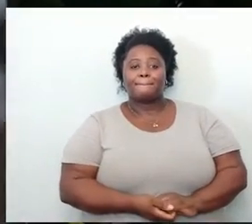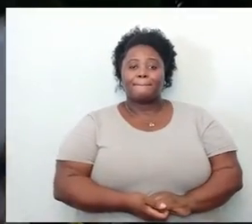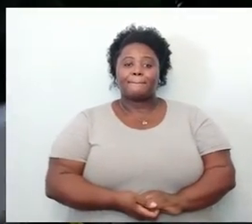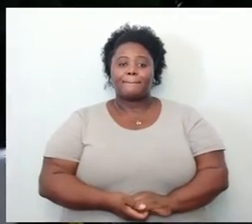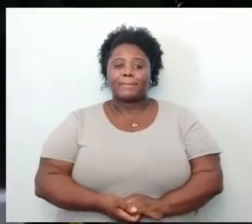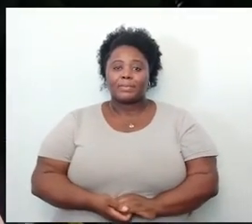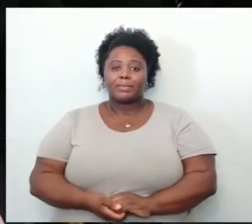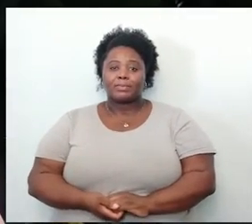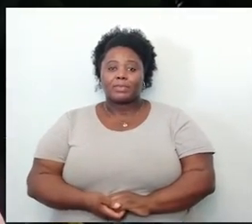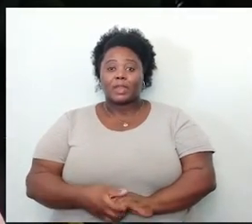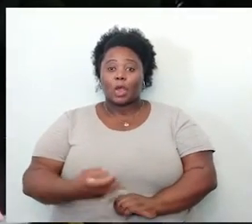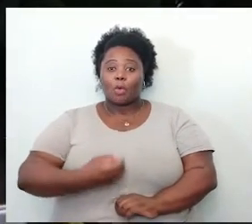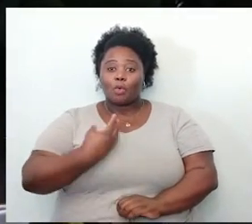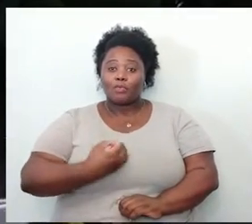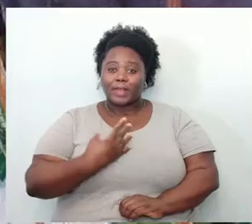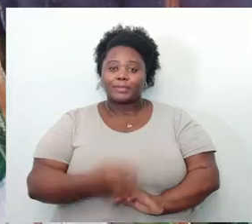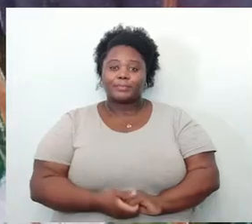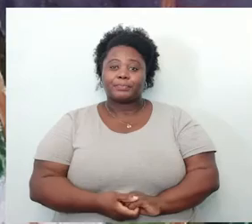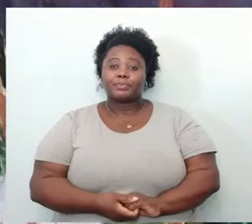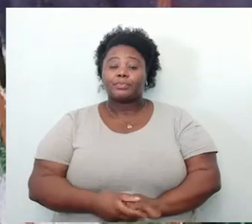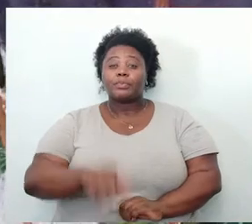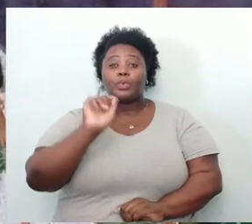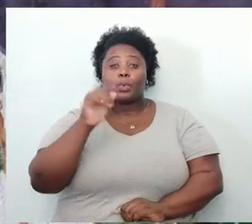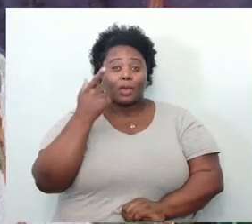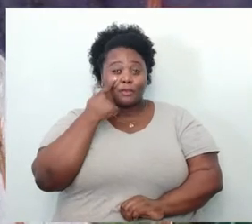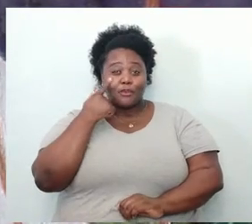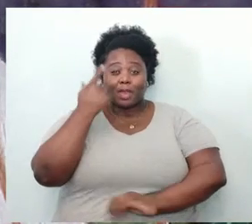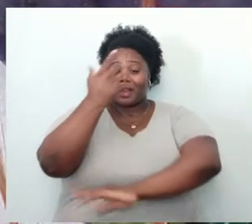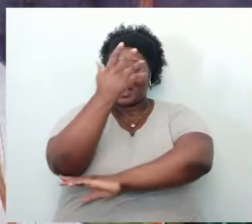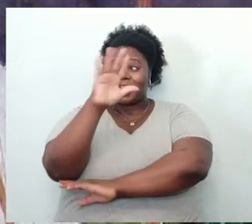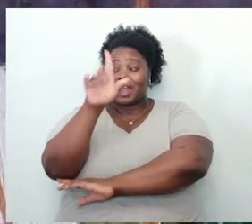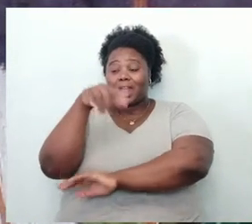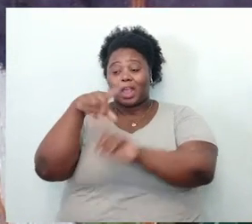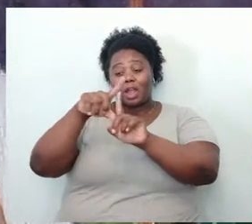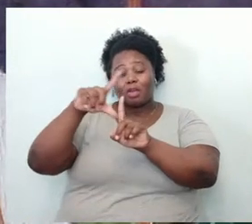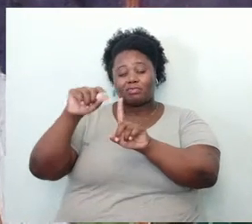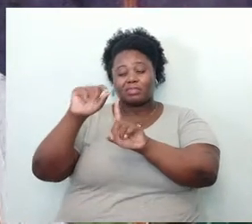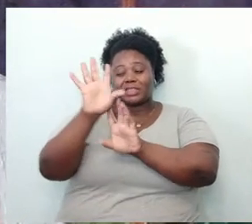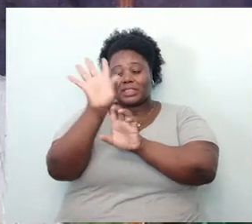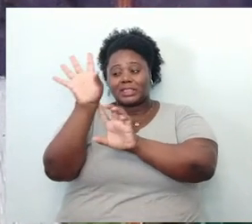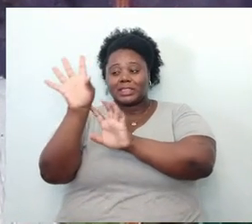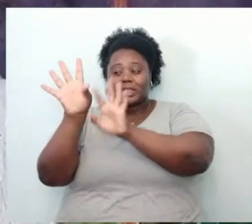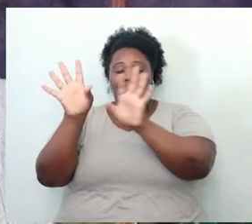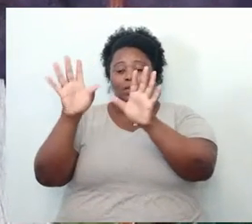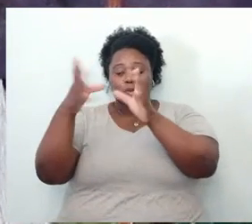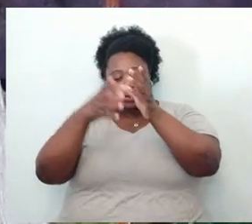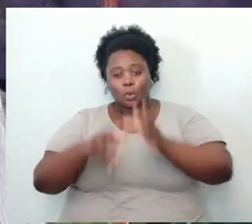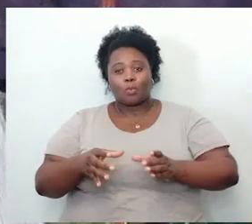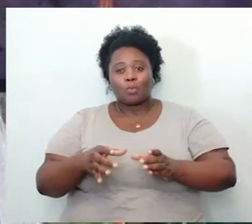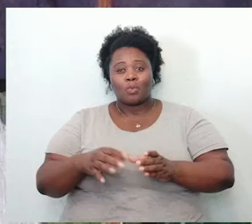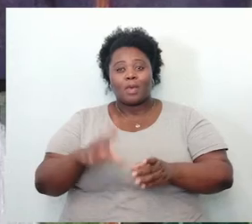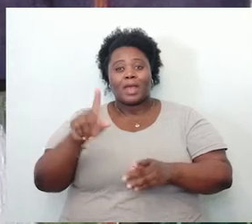Um verso. O que vemos das árvores, folhas, galhos, troncos,